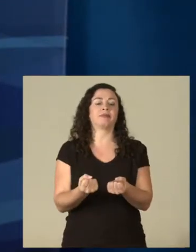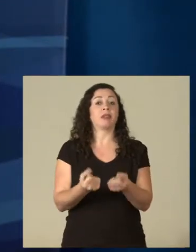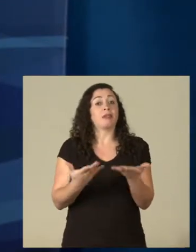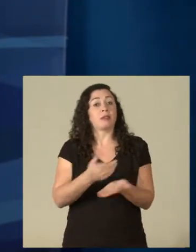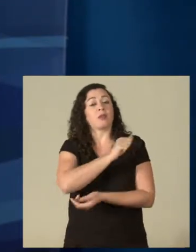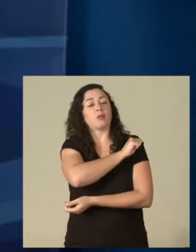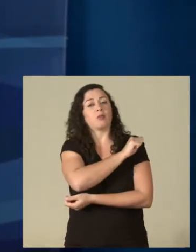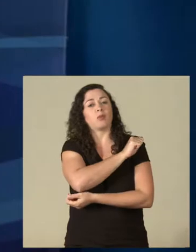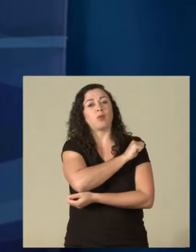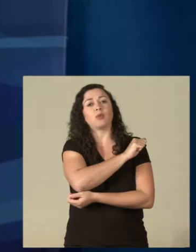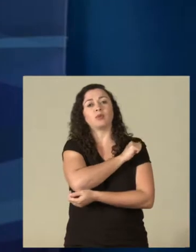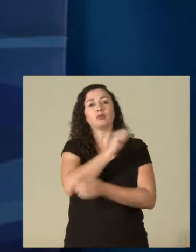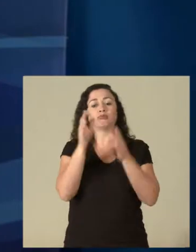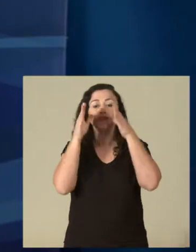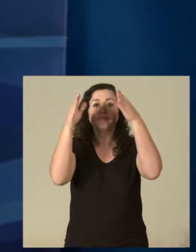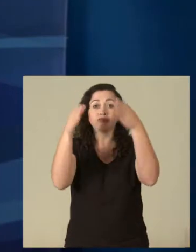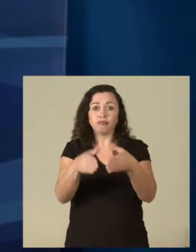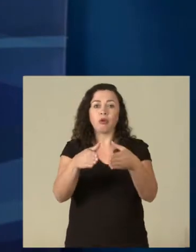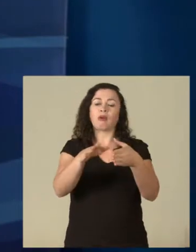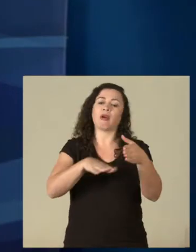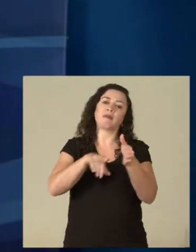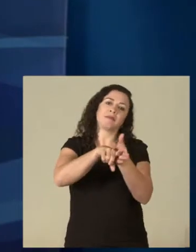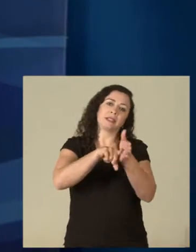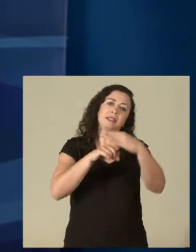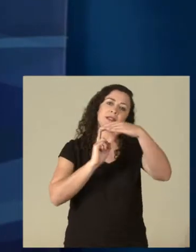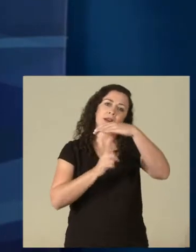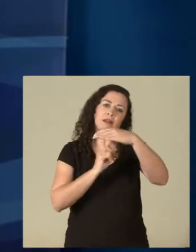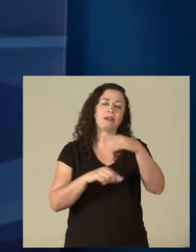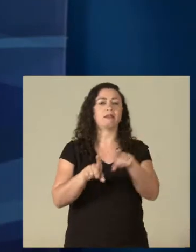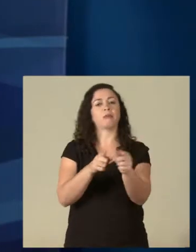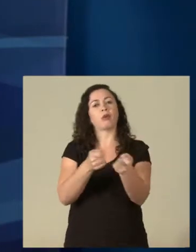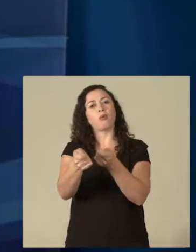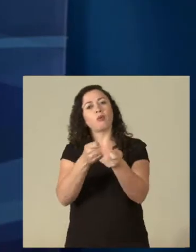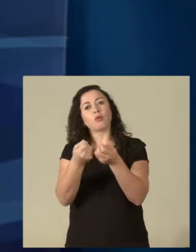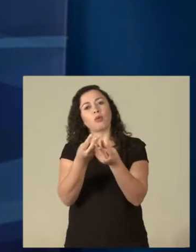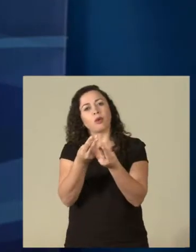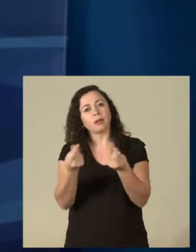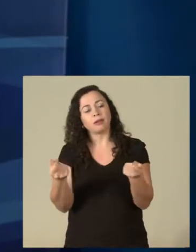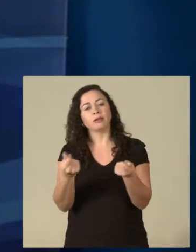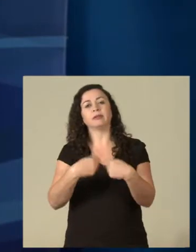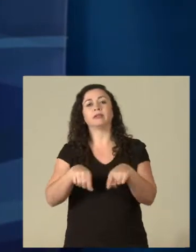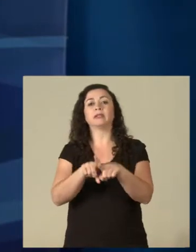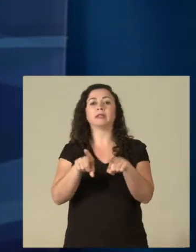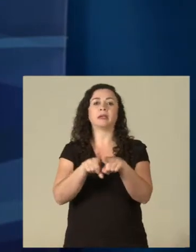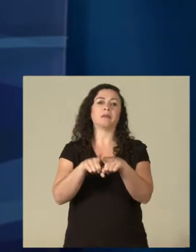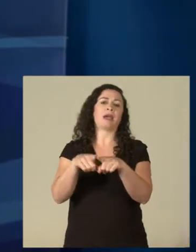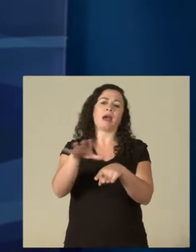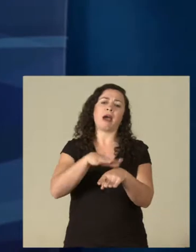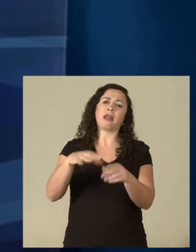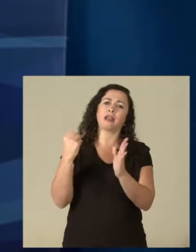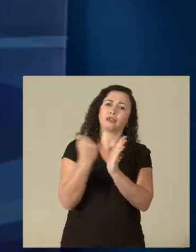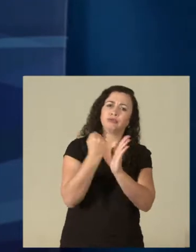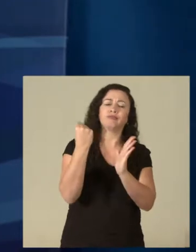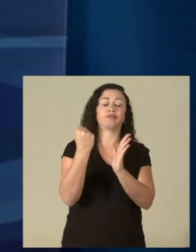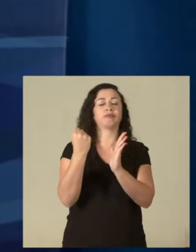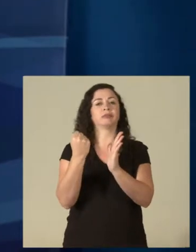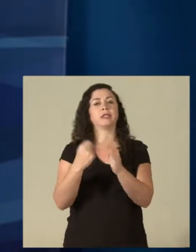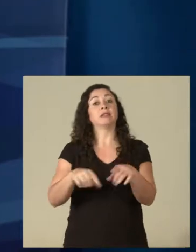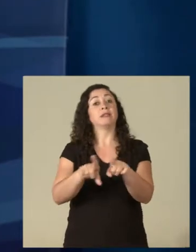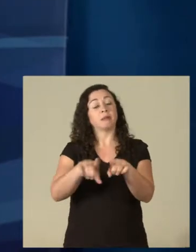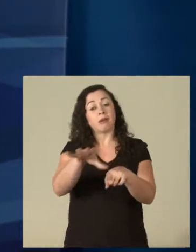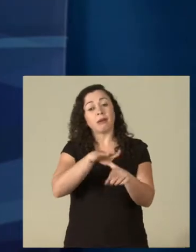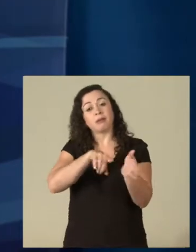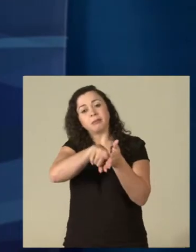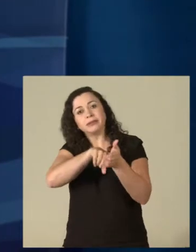Então, o aluno vai tanto para a área de pesquisa clínica, quanto de controle de qualidade, área de registro, área de patentes,